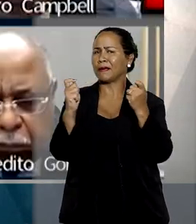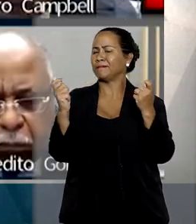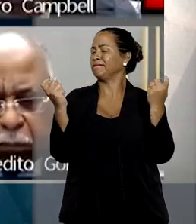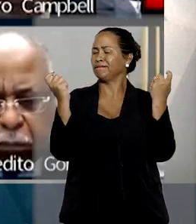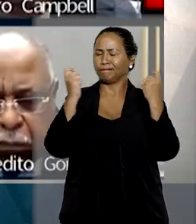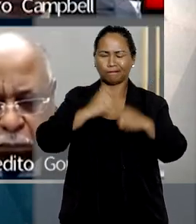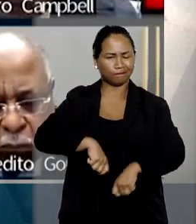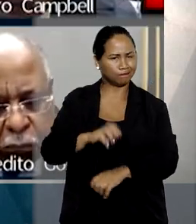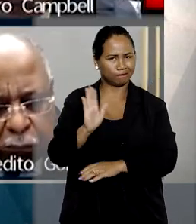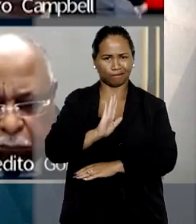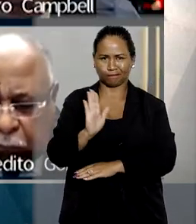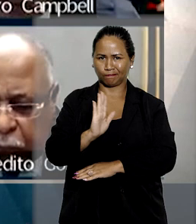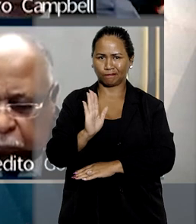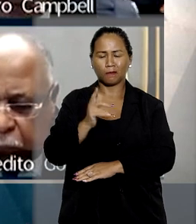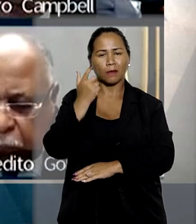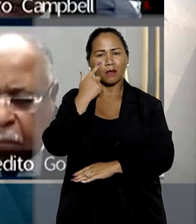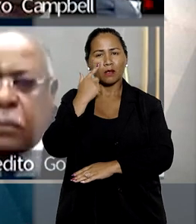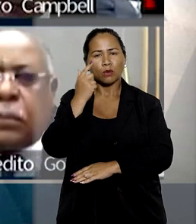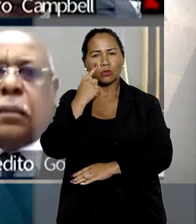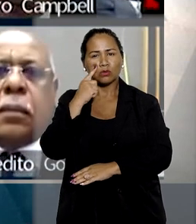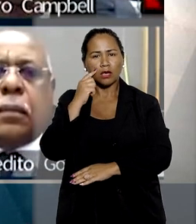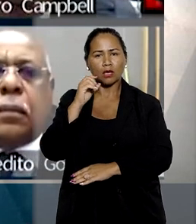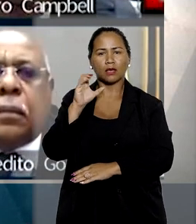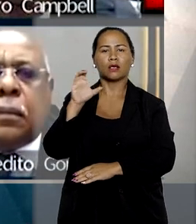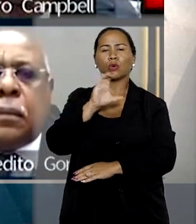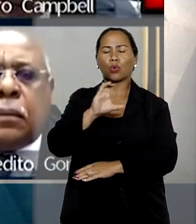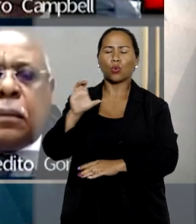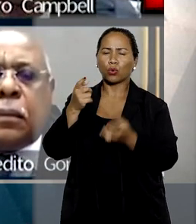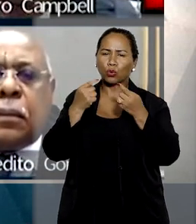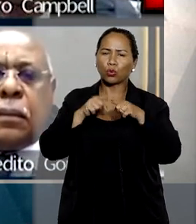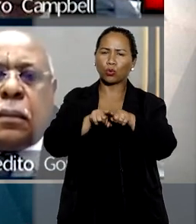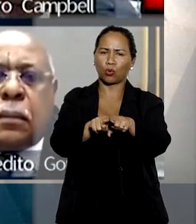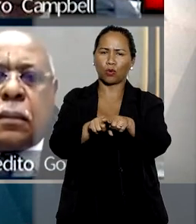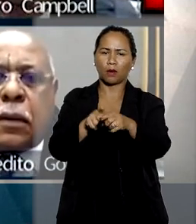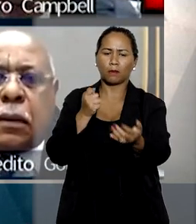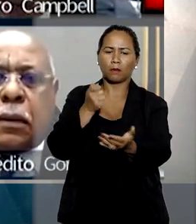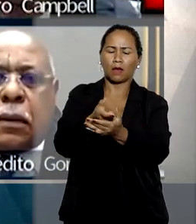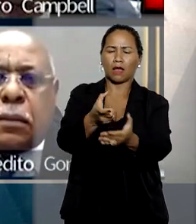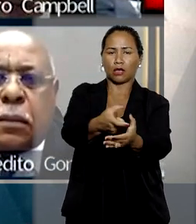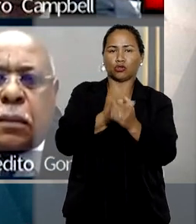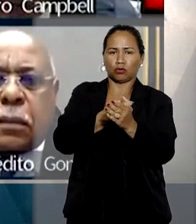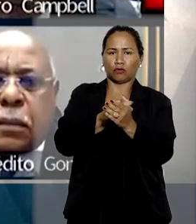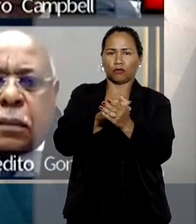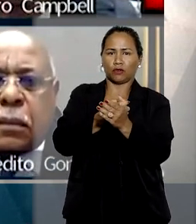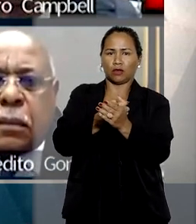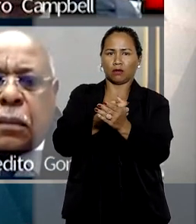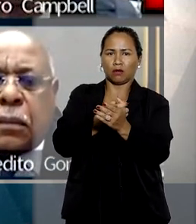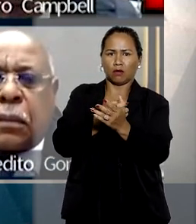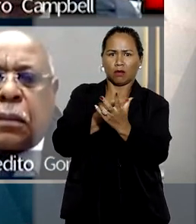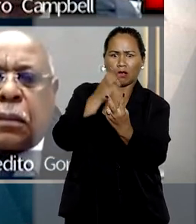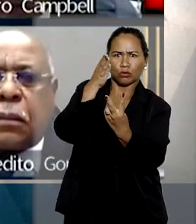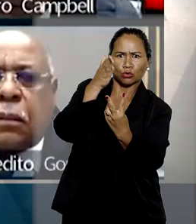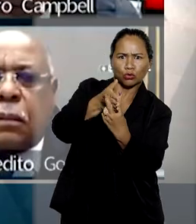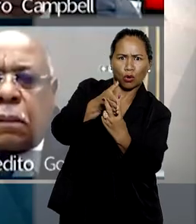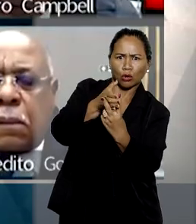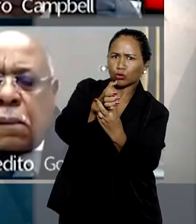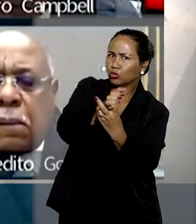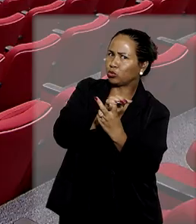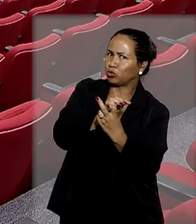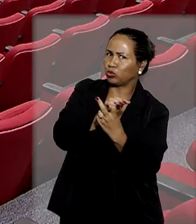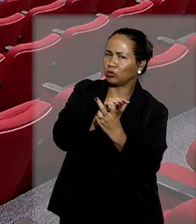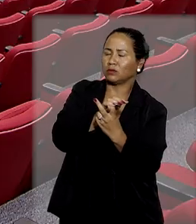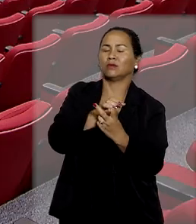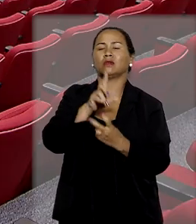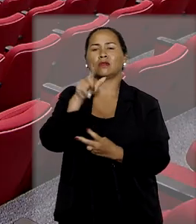a penhora do saldo integral de conta corrente conjunta para pagamento de dívida imputada a apenas um dos titulares.